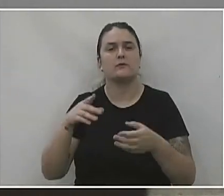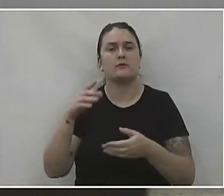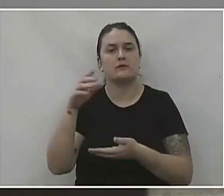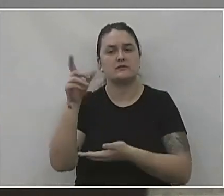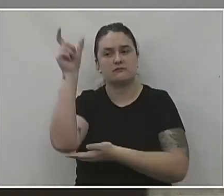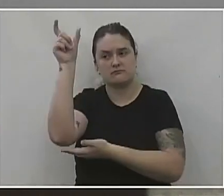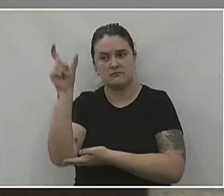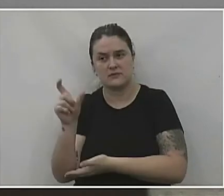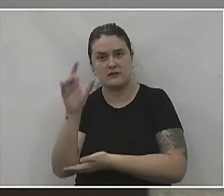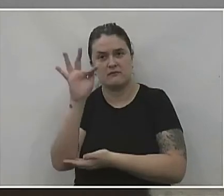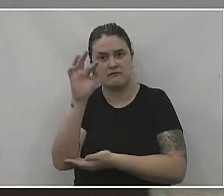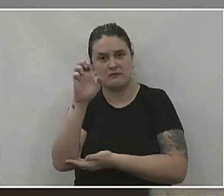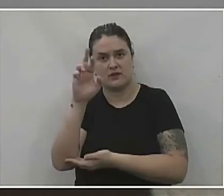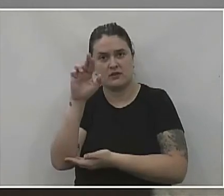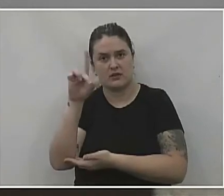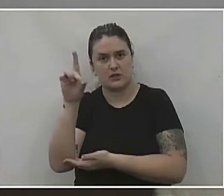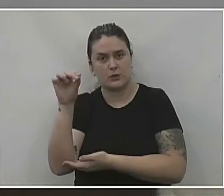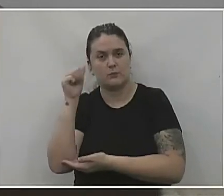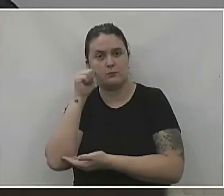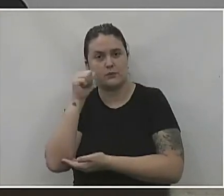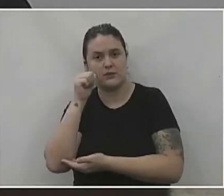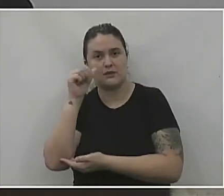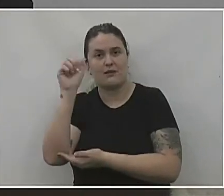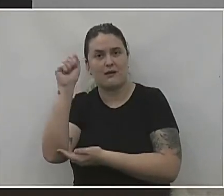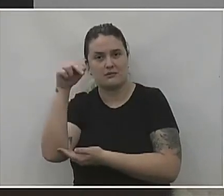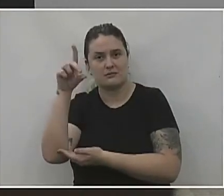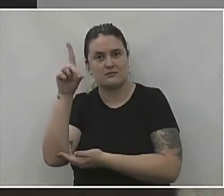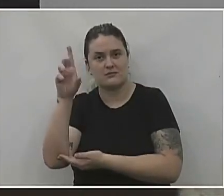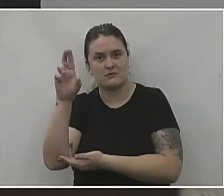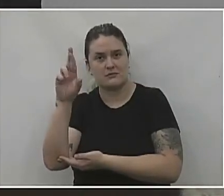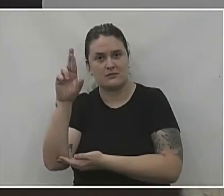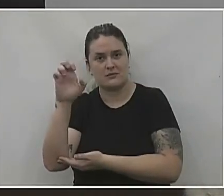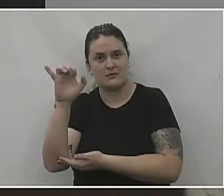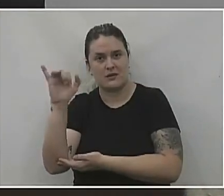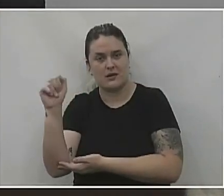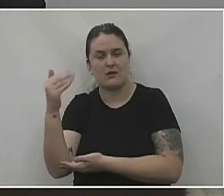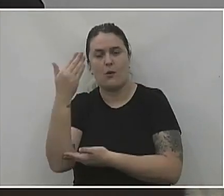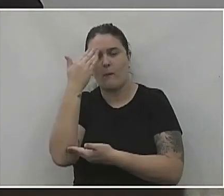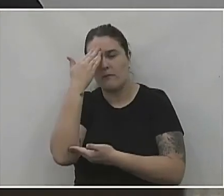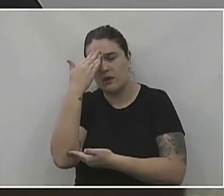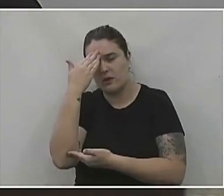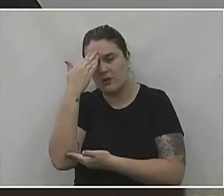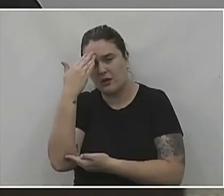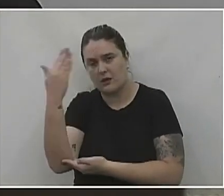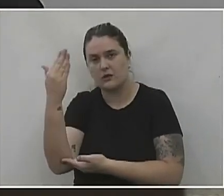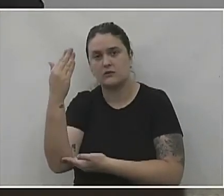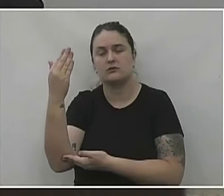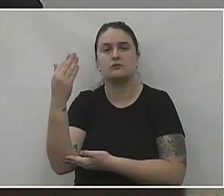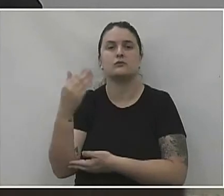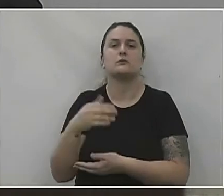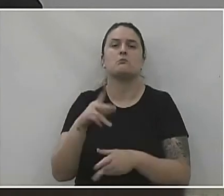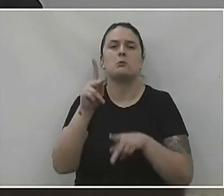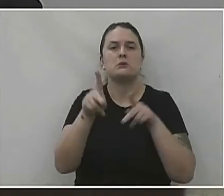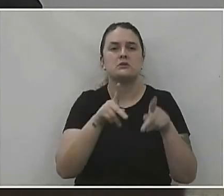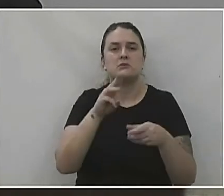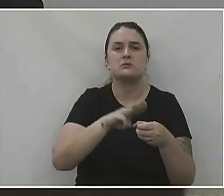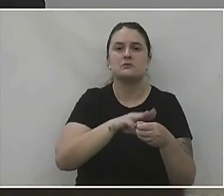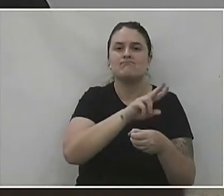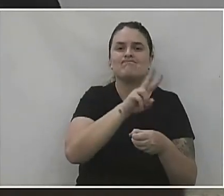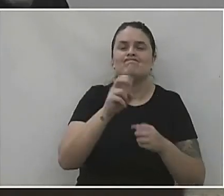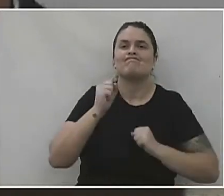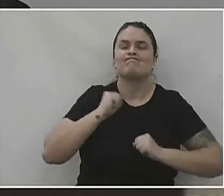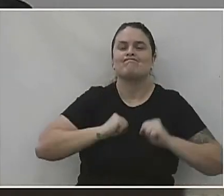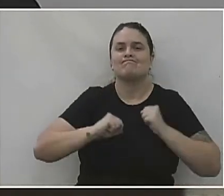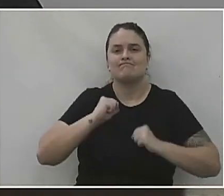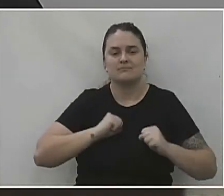Fernando, diretora Andréa, muito obrigado. de grande valia para toda a população de União da Vitória que realmente estava